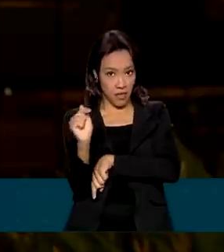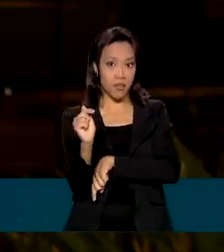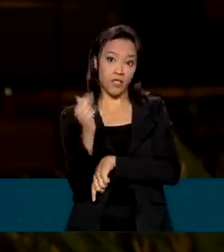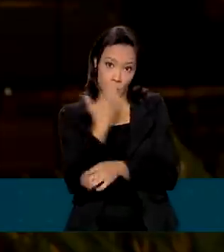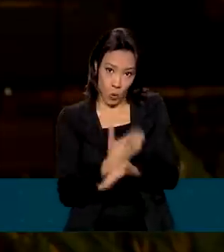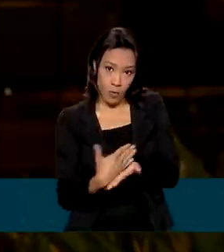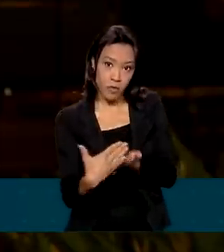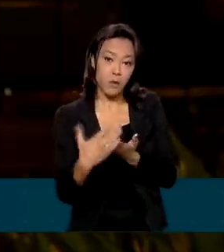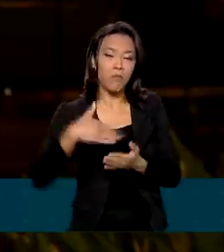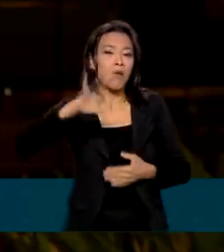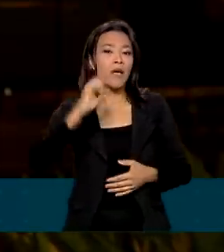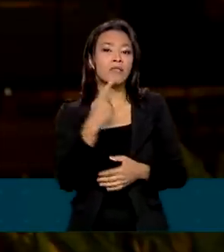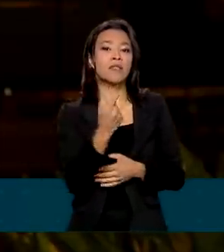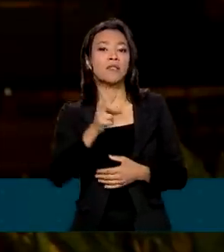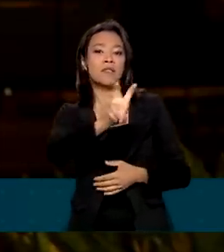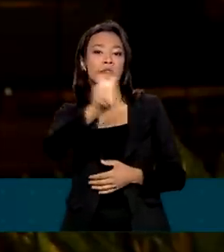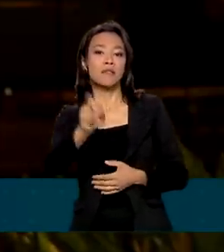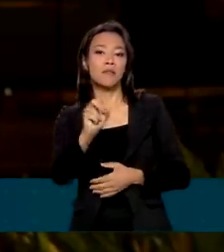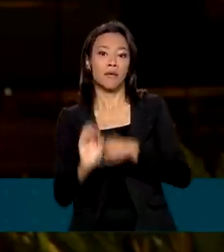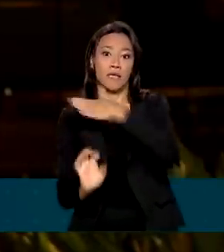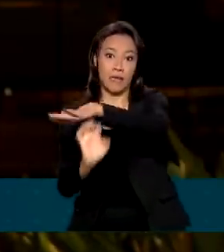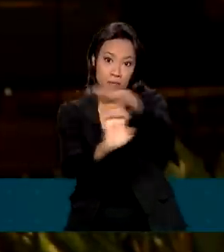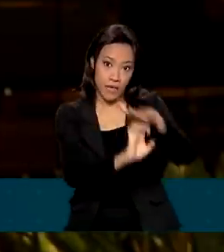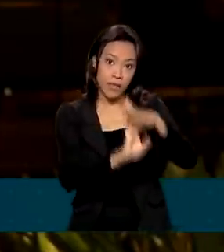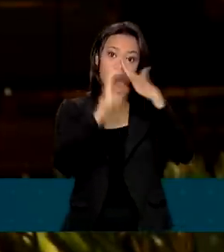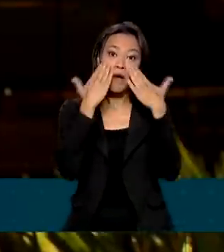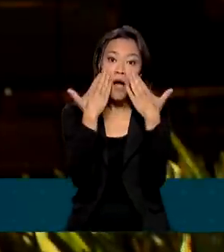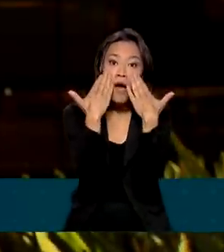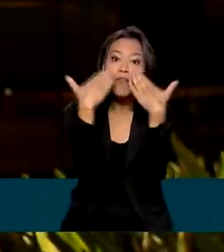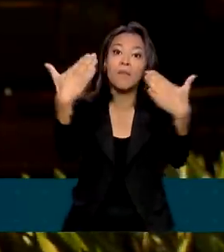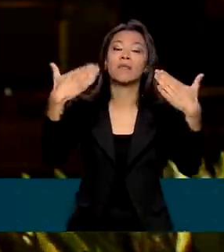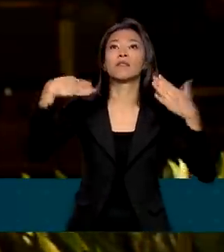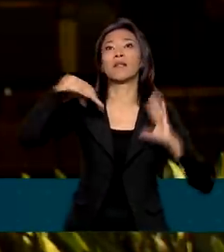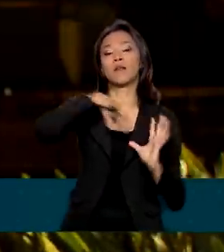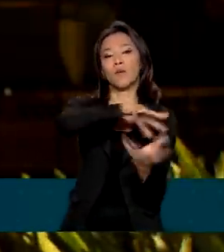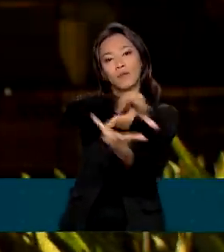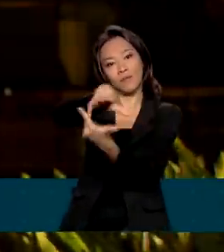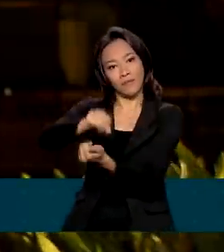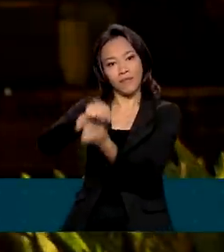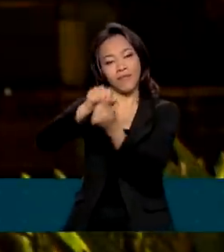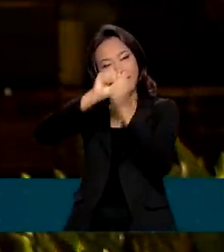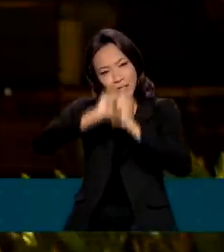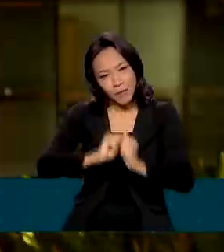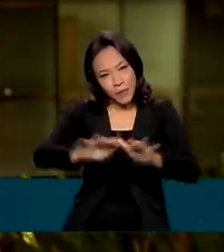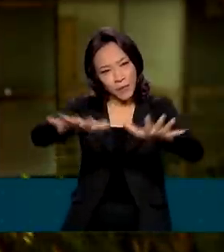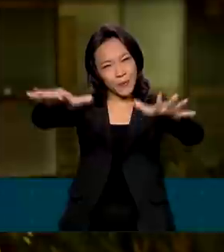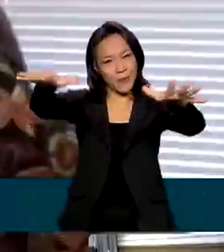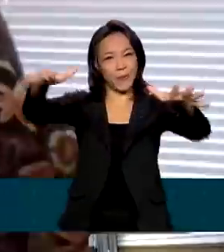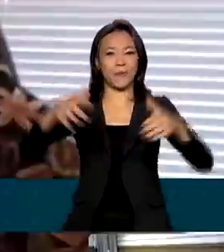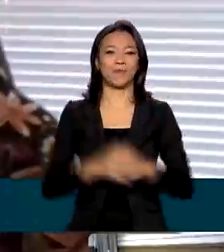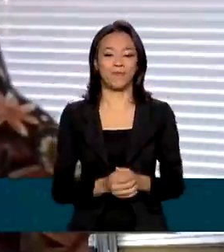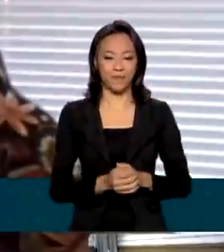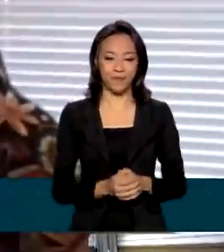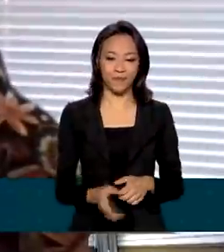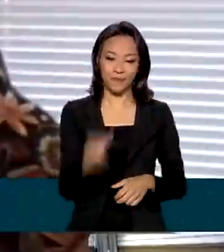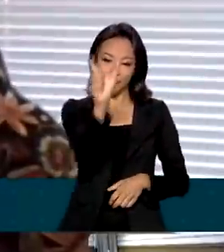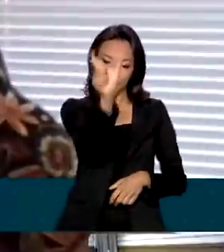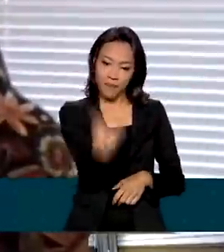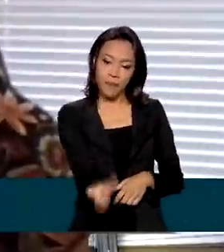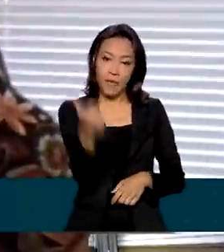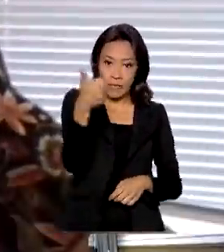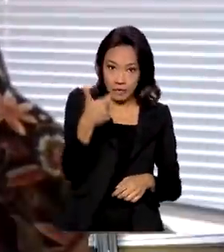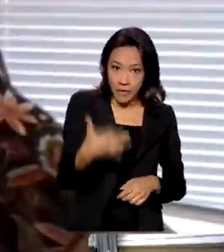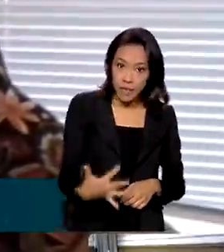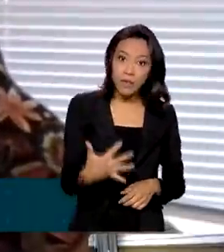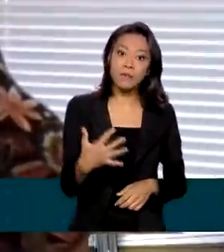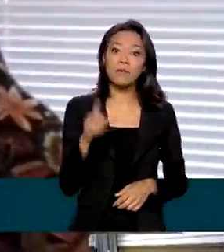150 empresas inovadoras foram apresentadas ao mercado internacional e expandiram seus negócios. São empresas que, em